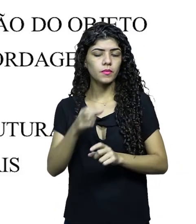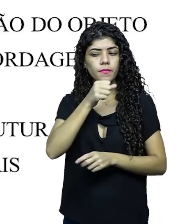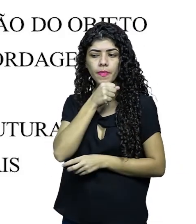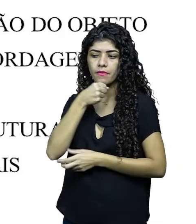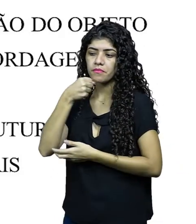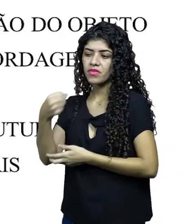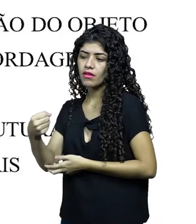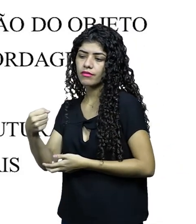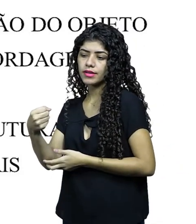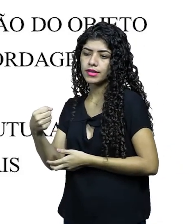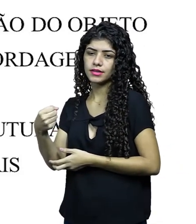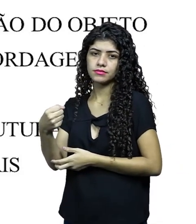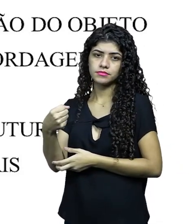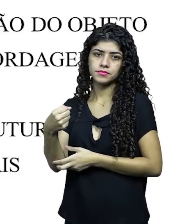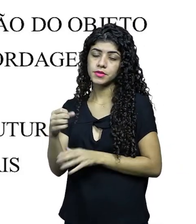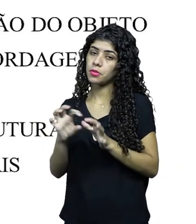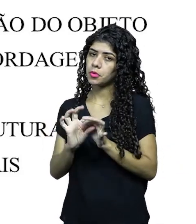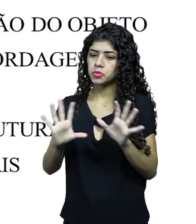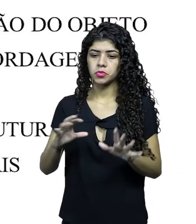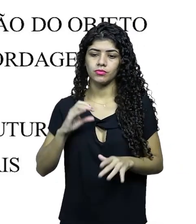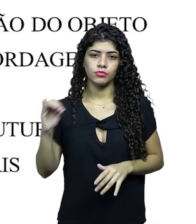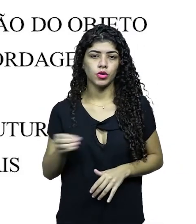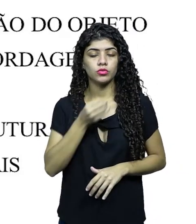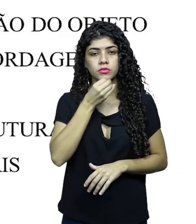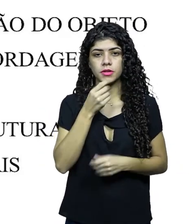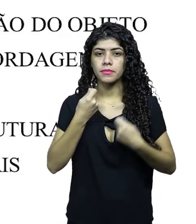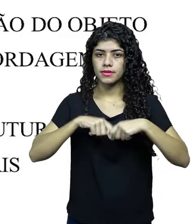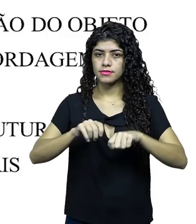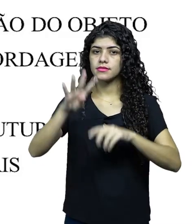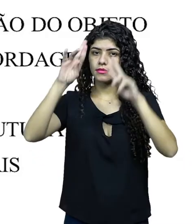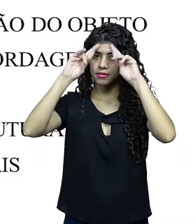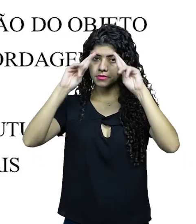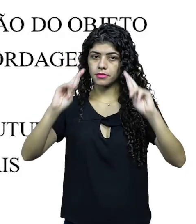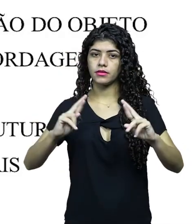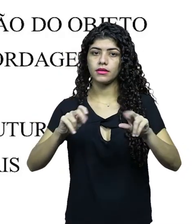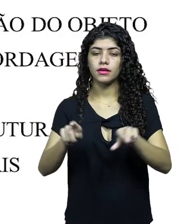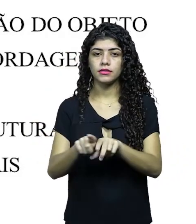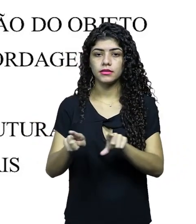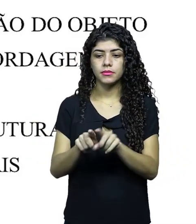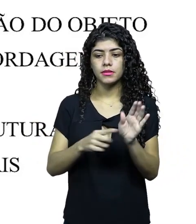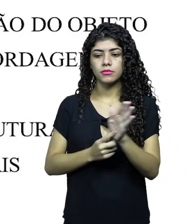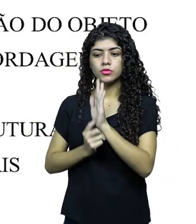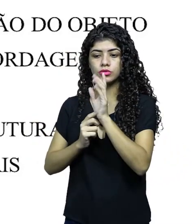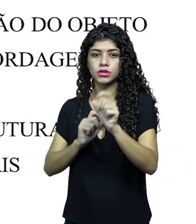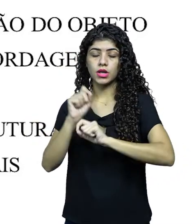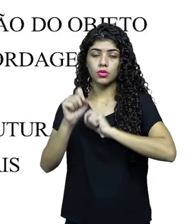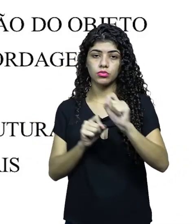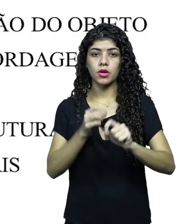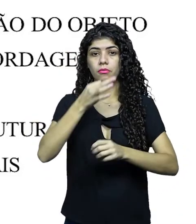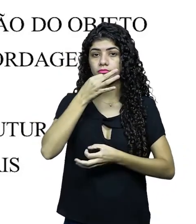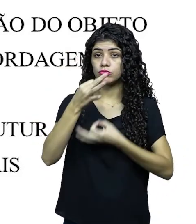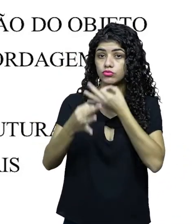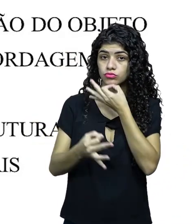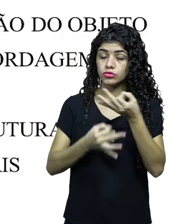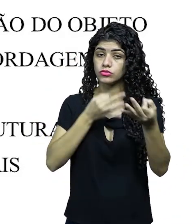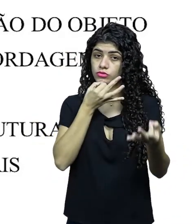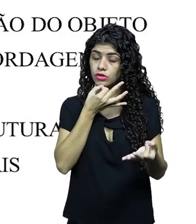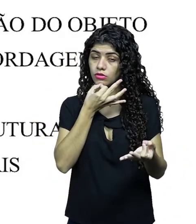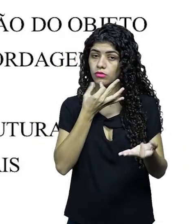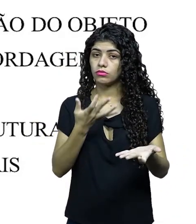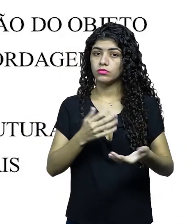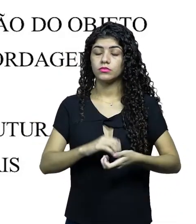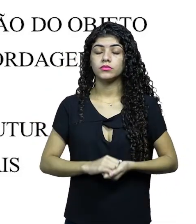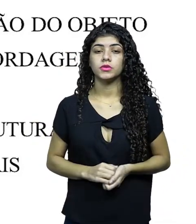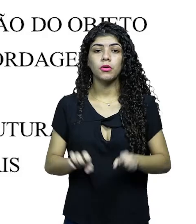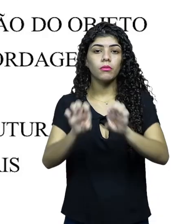objeto, quando você vai pegar um depoimento, mil possibilidades se abrem ali. Então, você tem que respeitar isso e você apresenta apenas